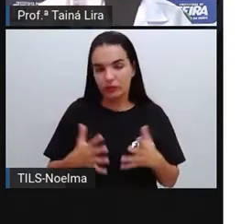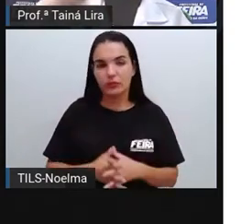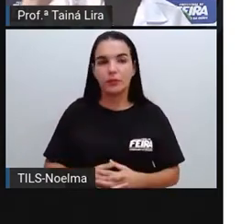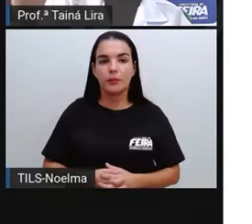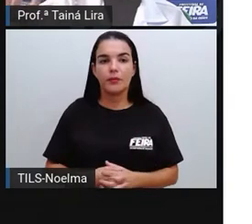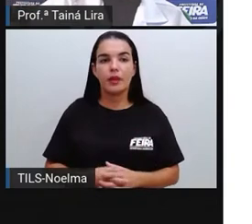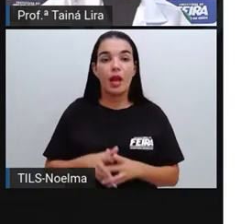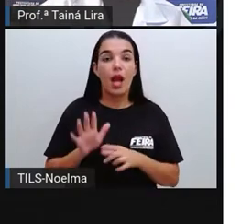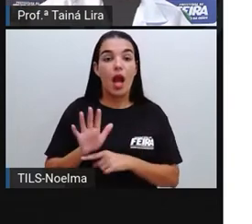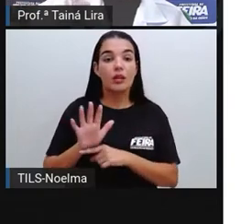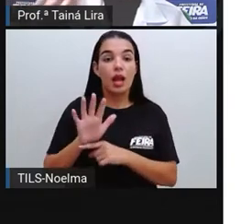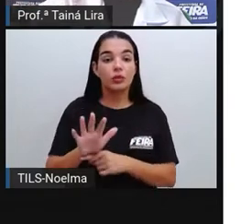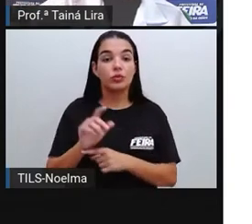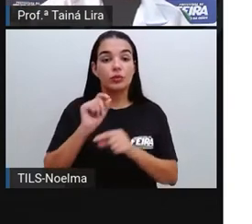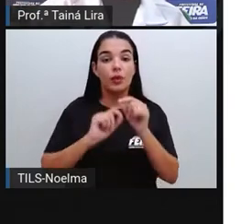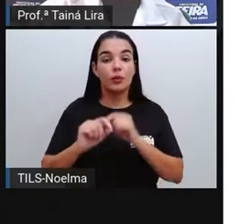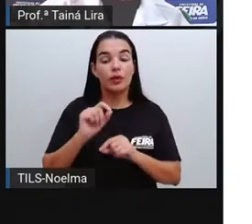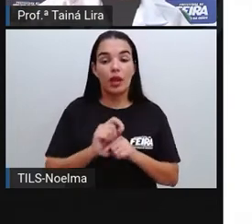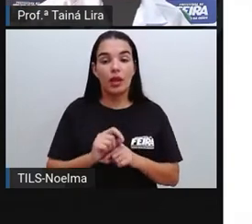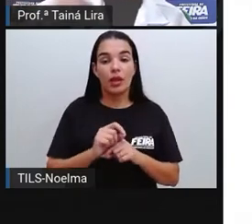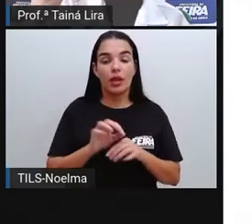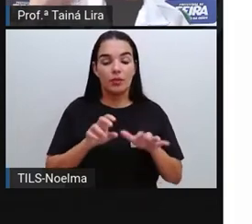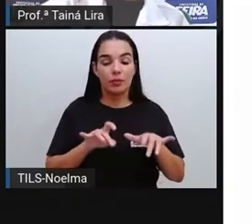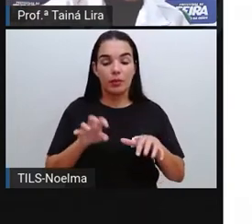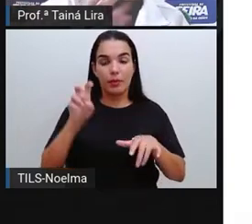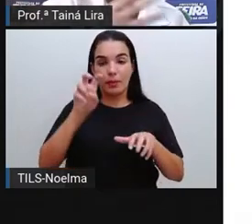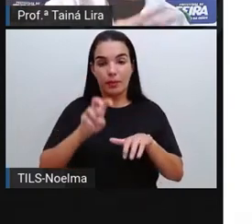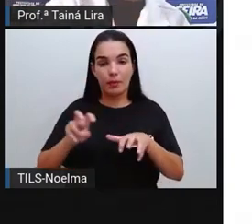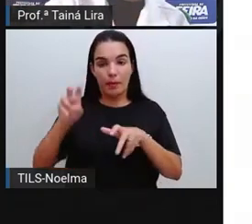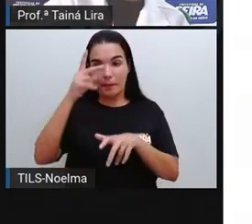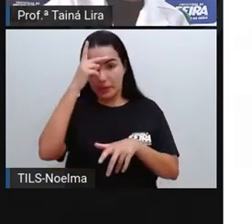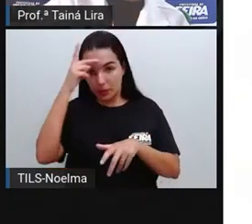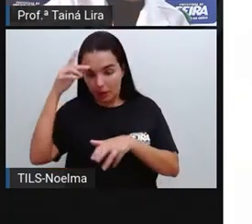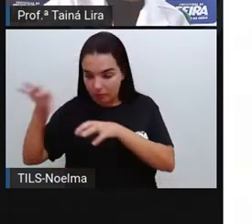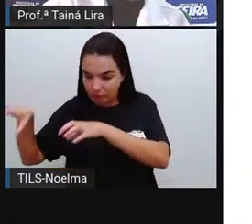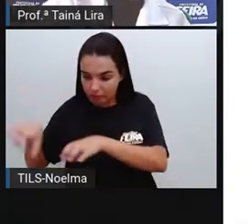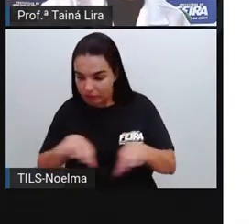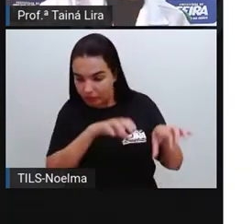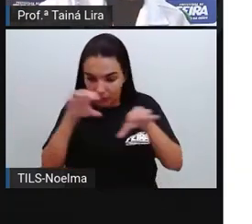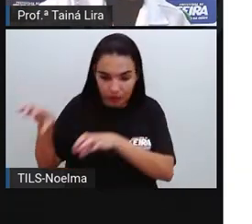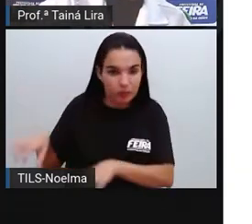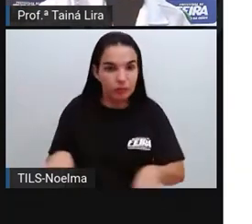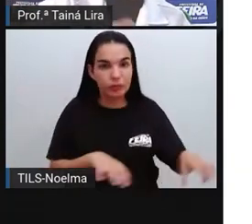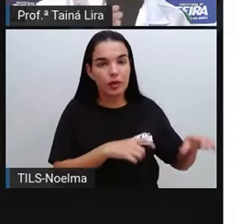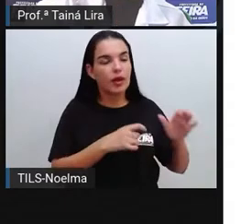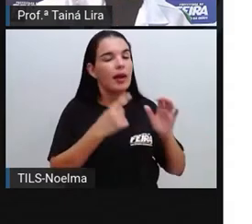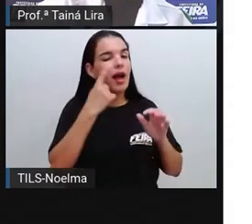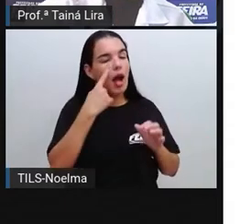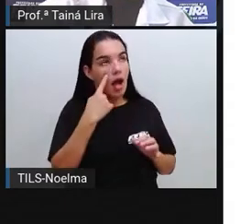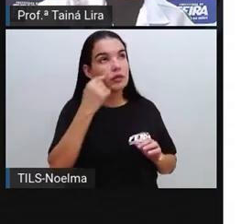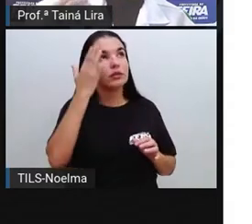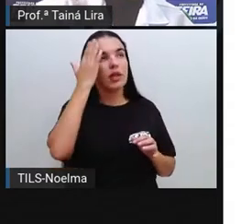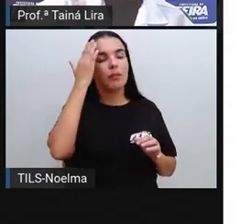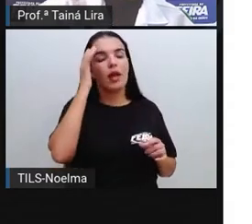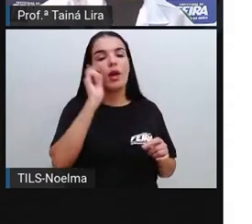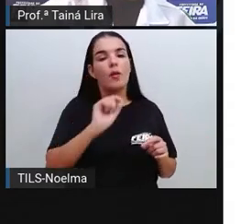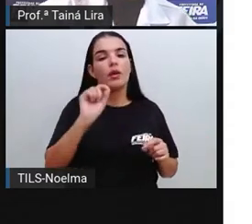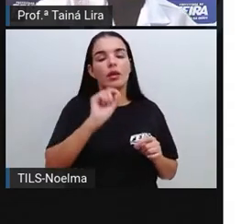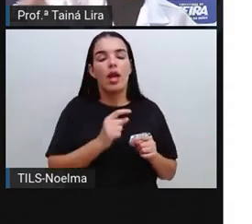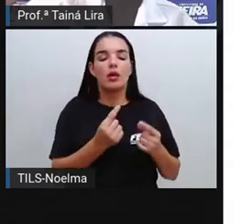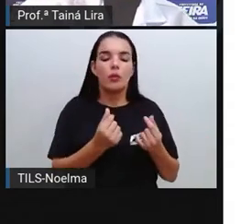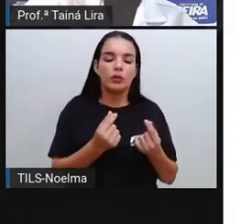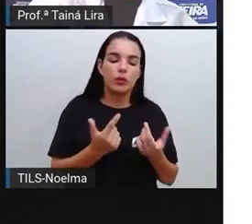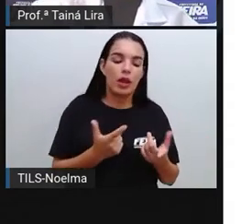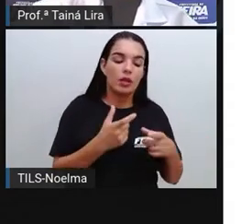ajuda ali, né, o sistema a identificar esse produto, tá? Observem que, geralmente,